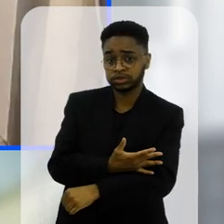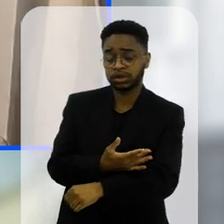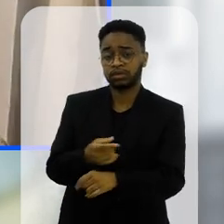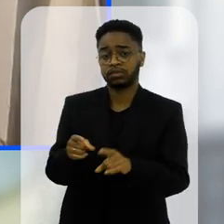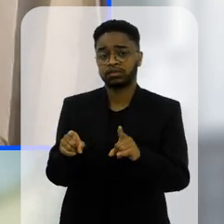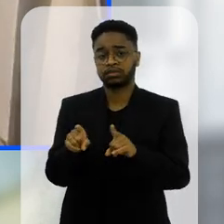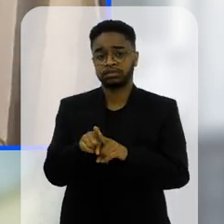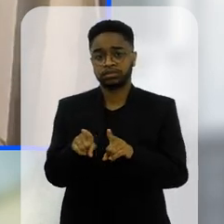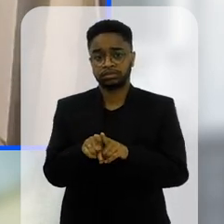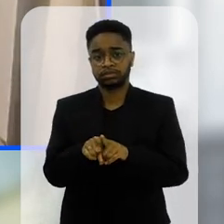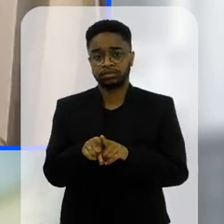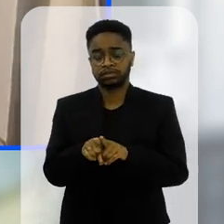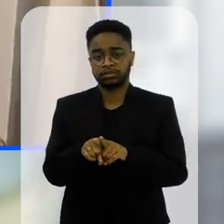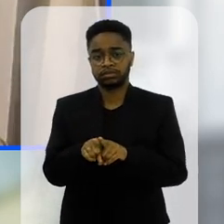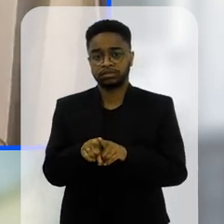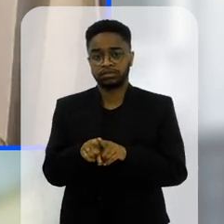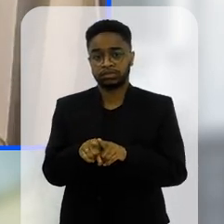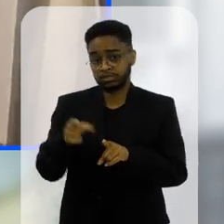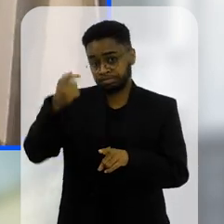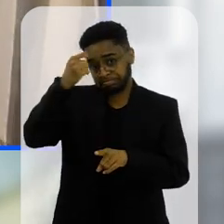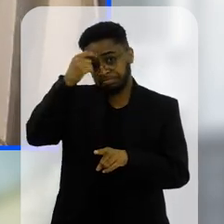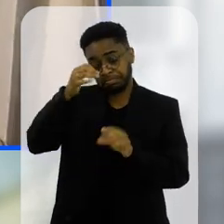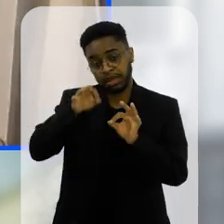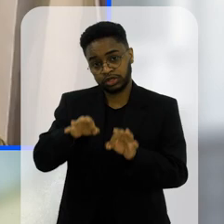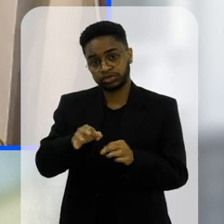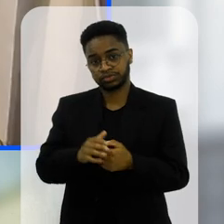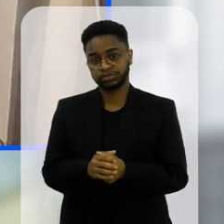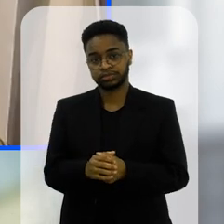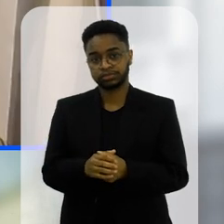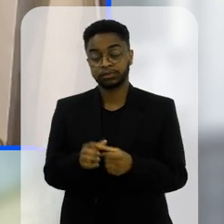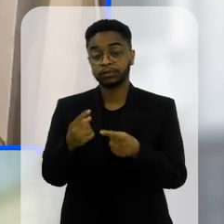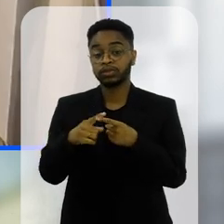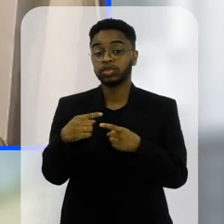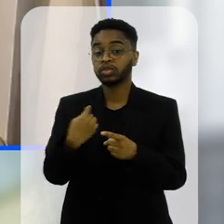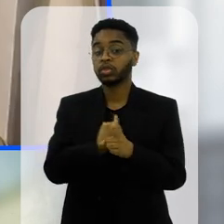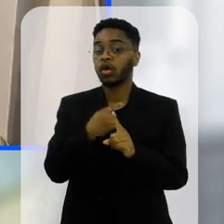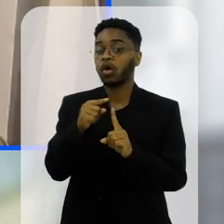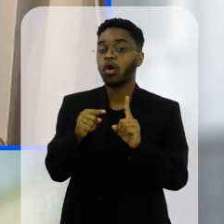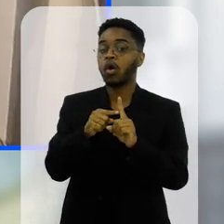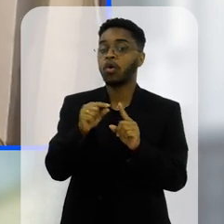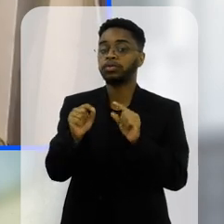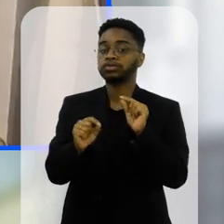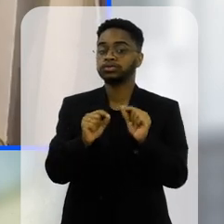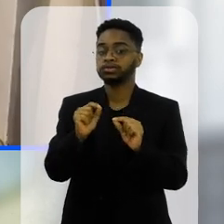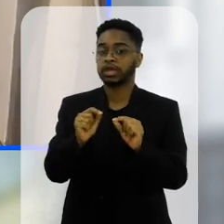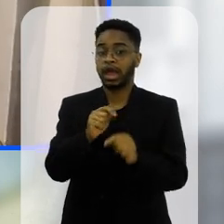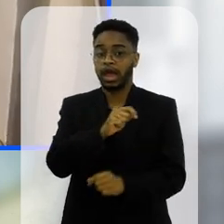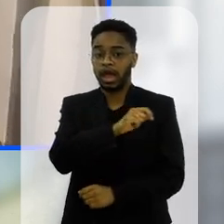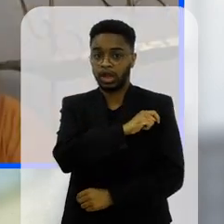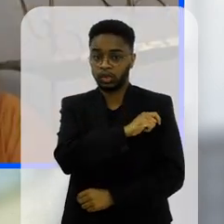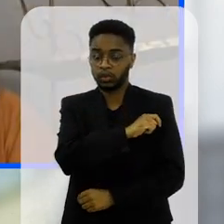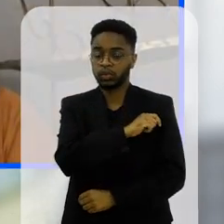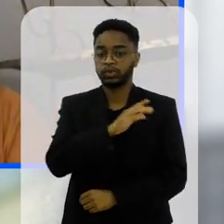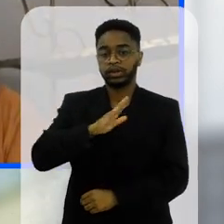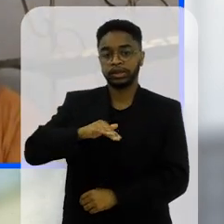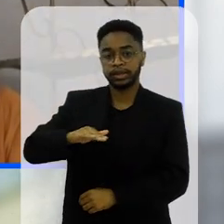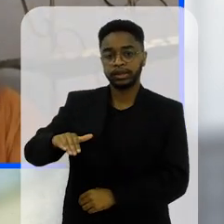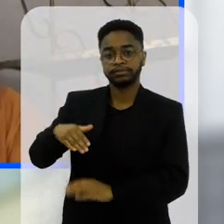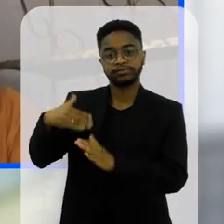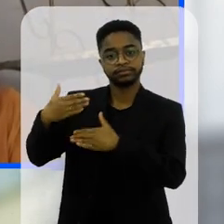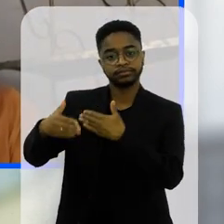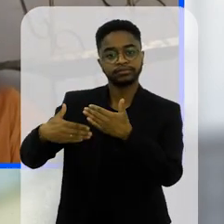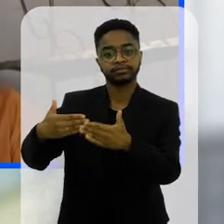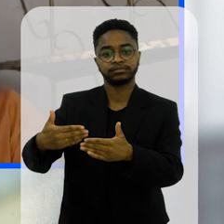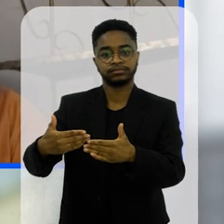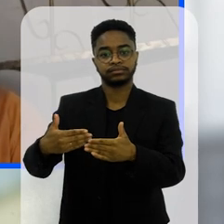como na parte cognitiva mesmo então o nosso objetivo é o que? que os alunos e as crianças se